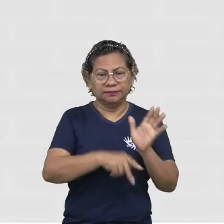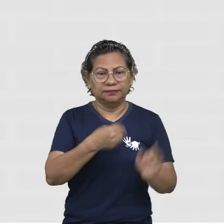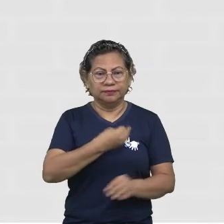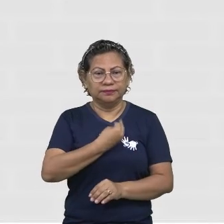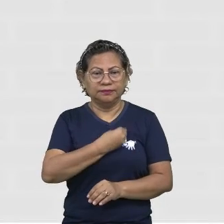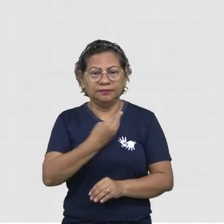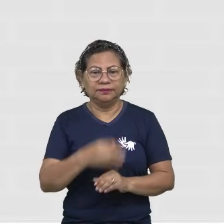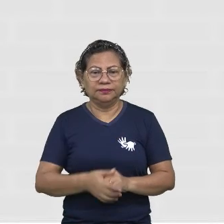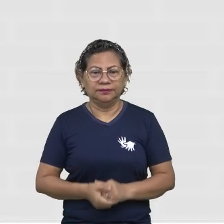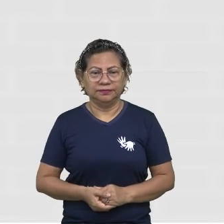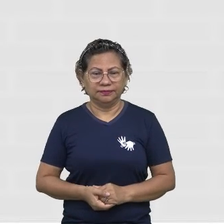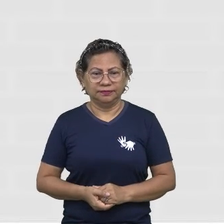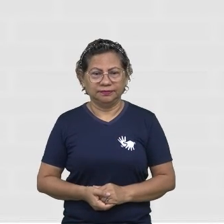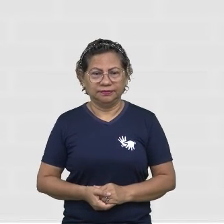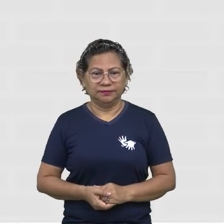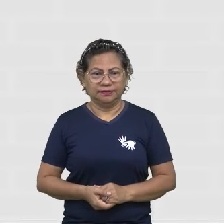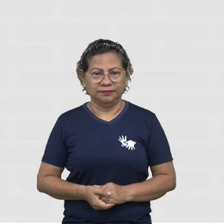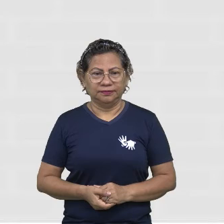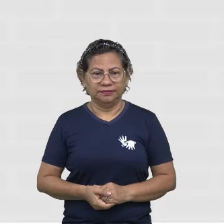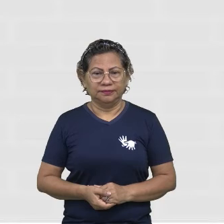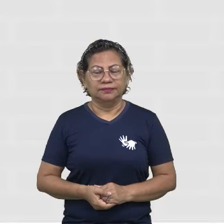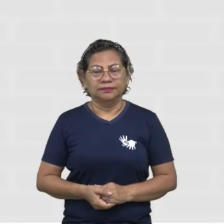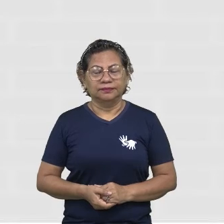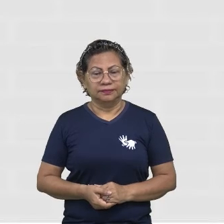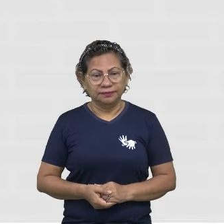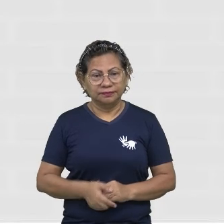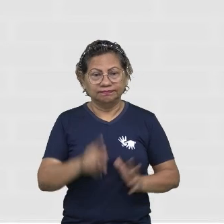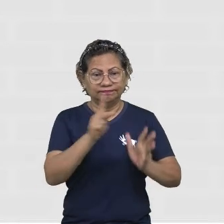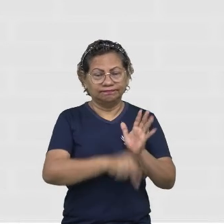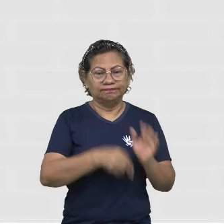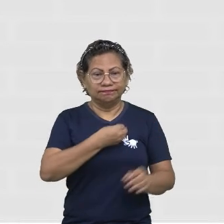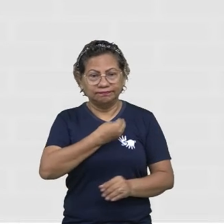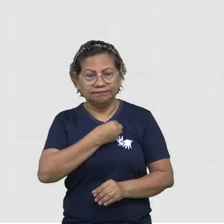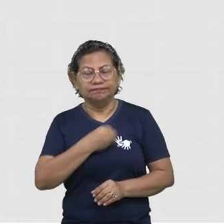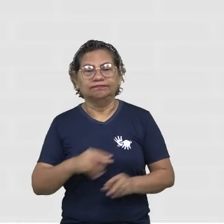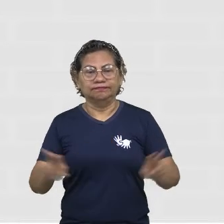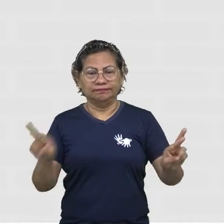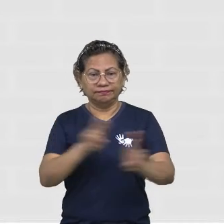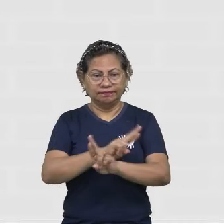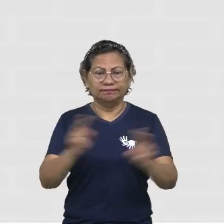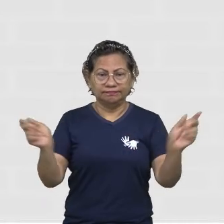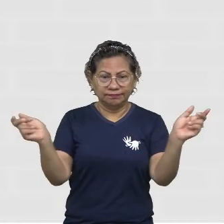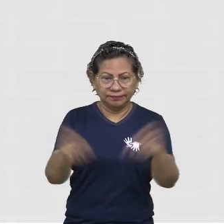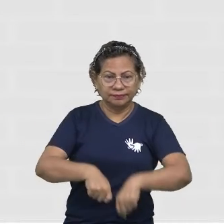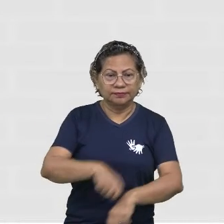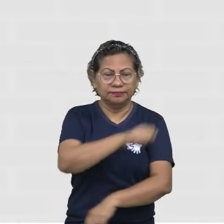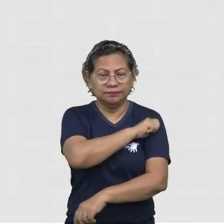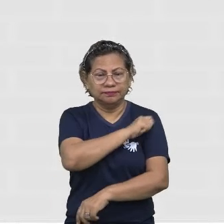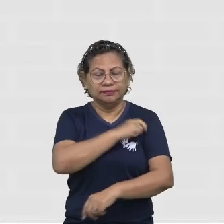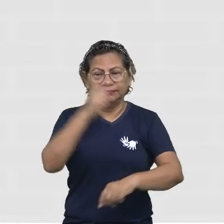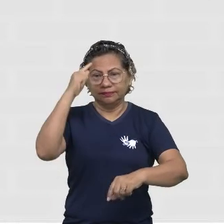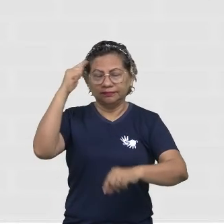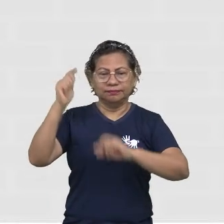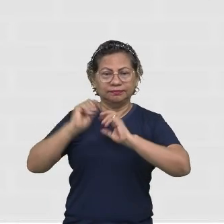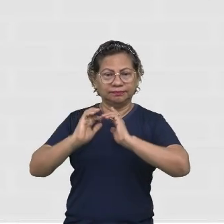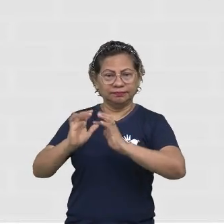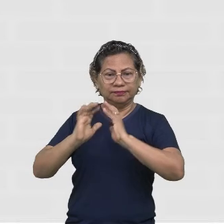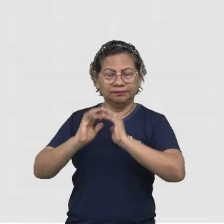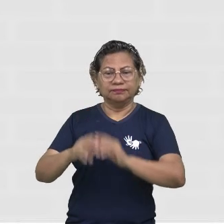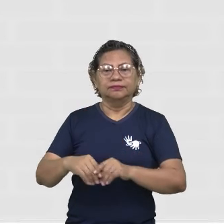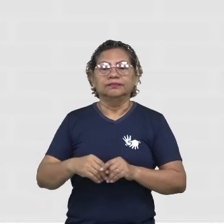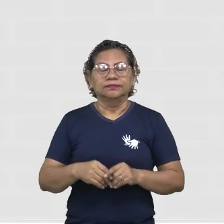Vamos lá? Então, o projeto de vida está relacionado com a capacidade dos alunos refletirem sobre os desejos e